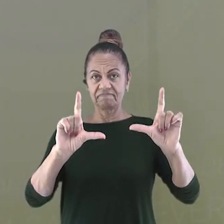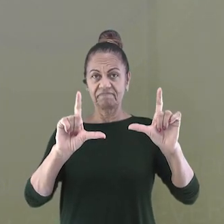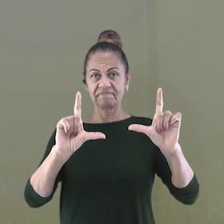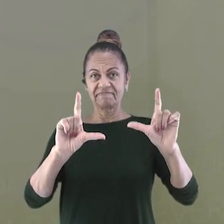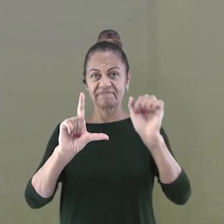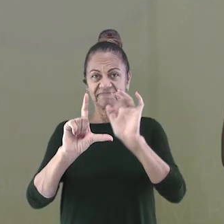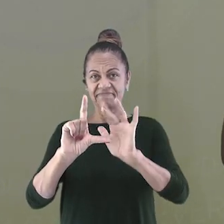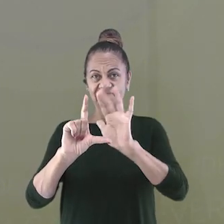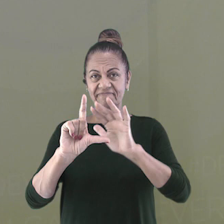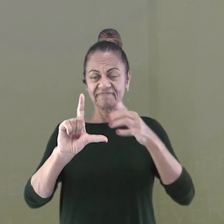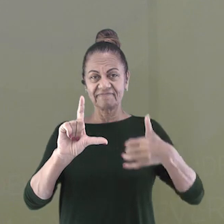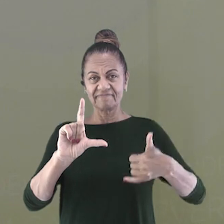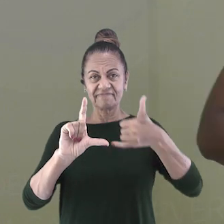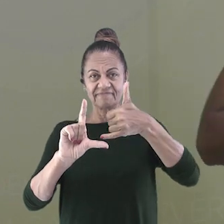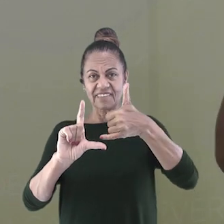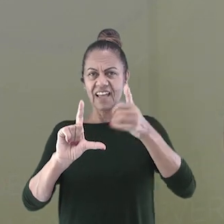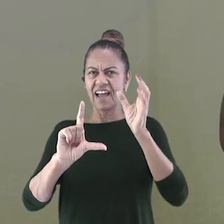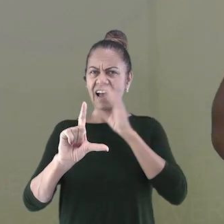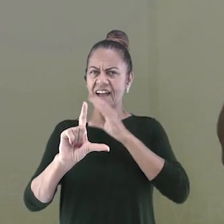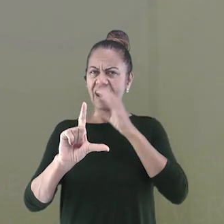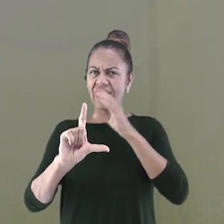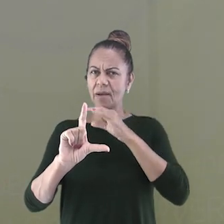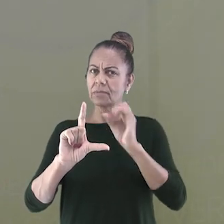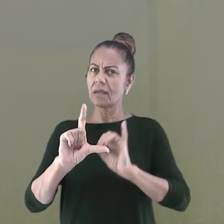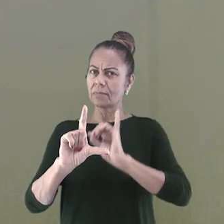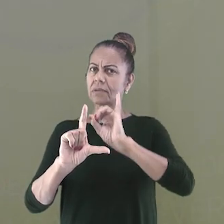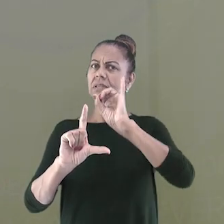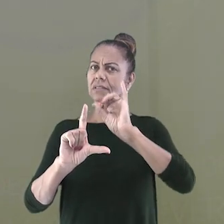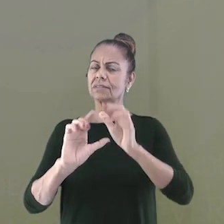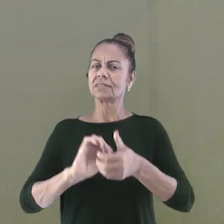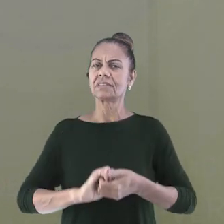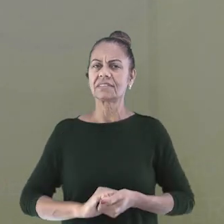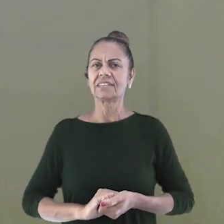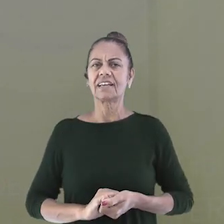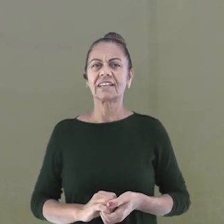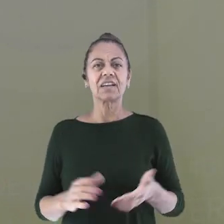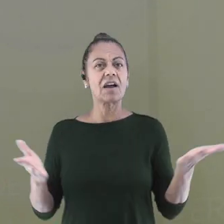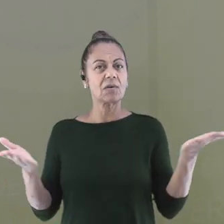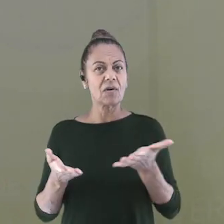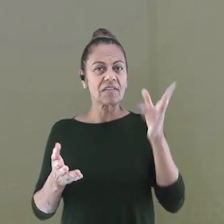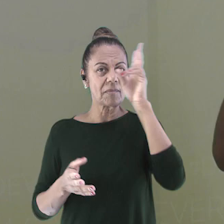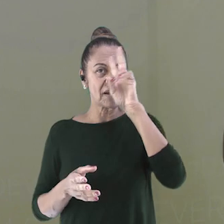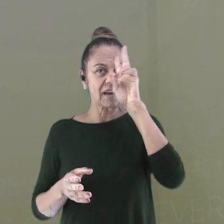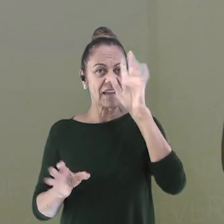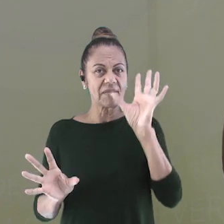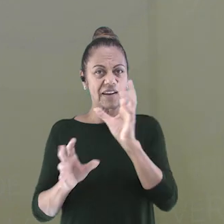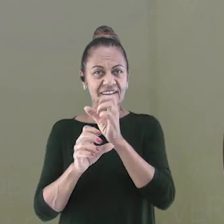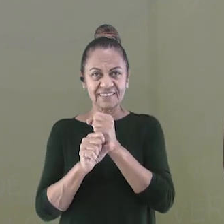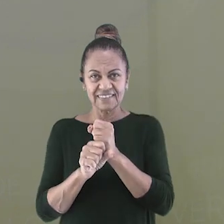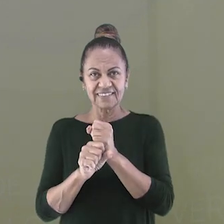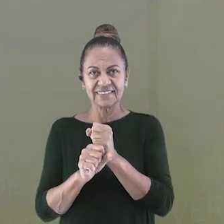QR que aparece aí na tela. Preenchimento é rápido e muito importante. Vamos relembrar o que